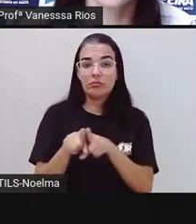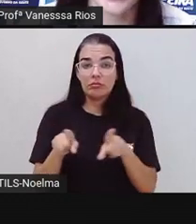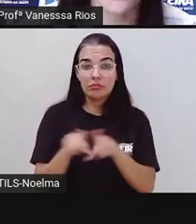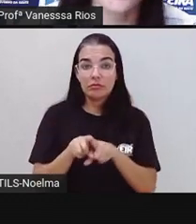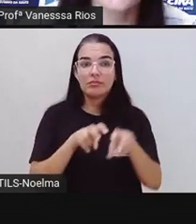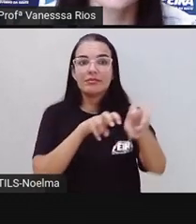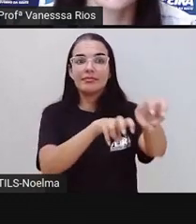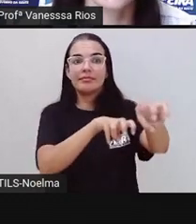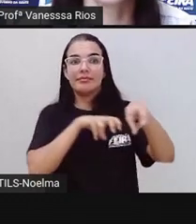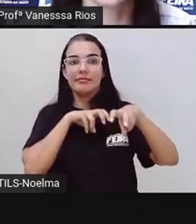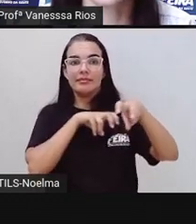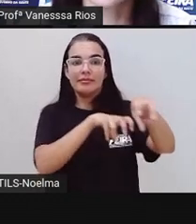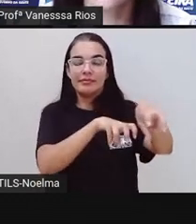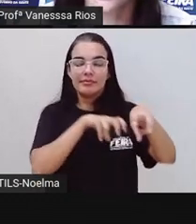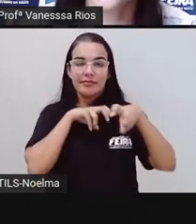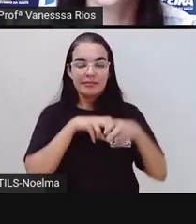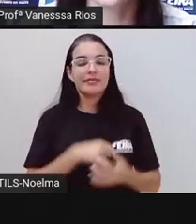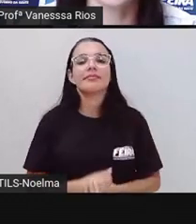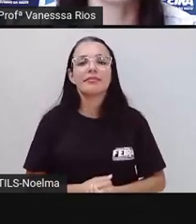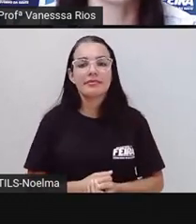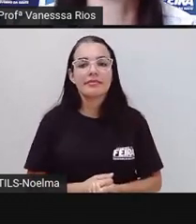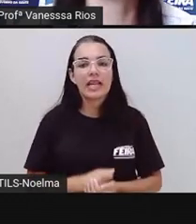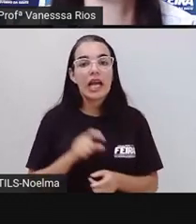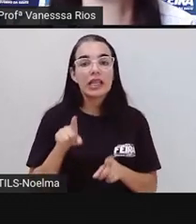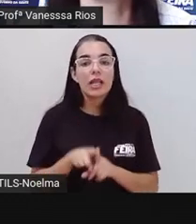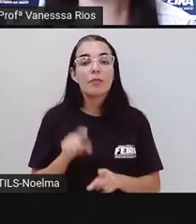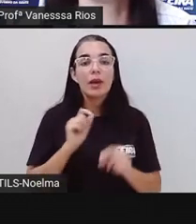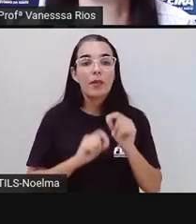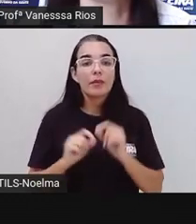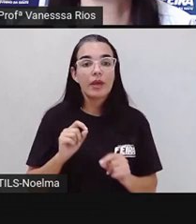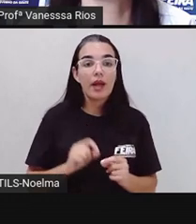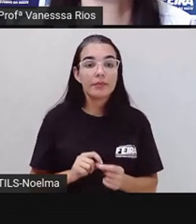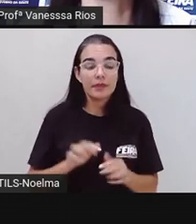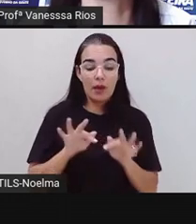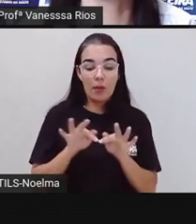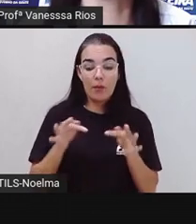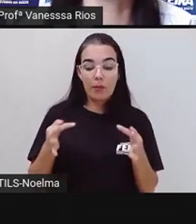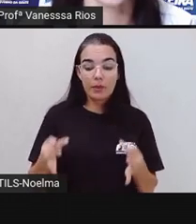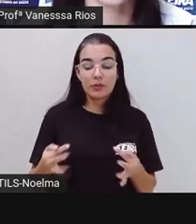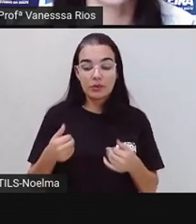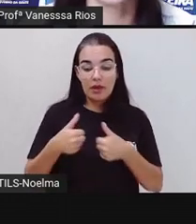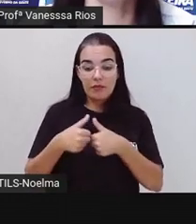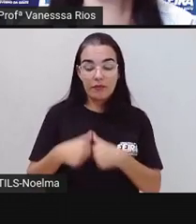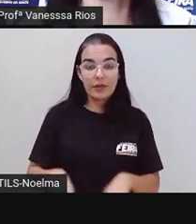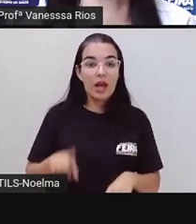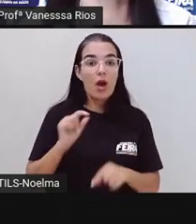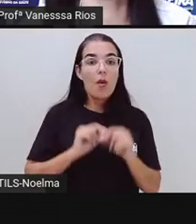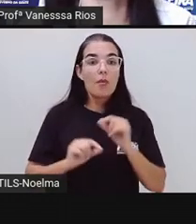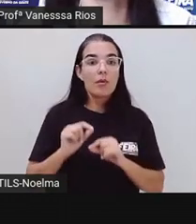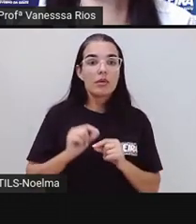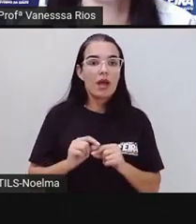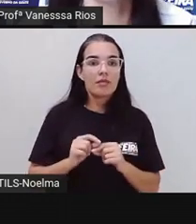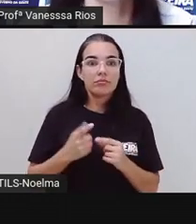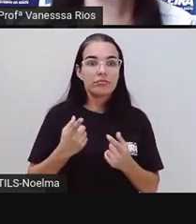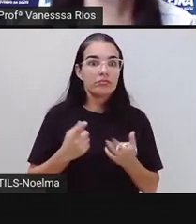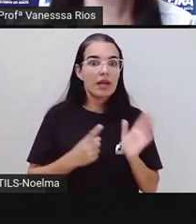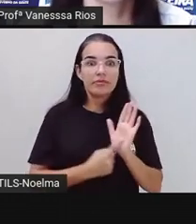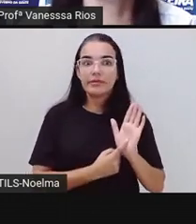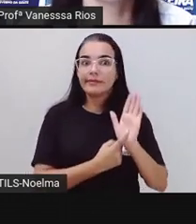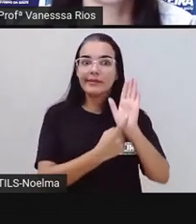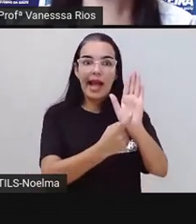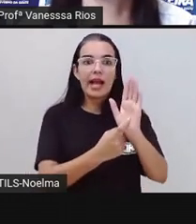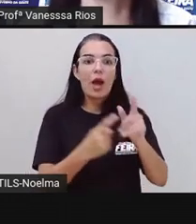rural. E é interessante a gente saber que o distrito de Humildes se destaca entre os outros distritos